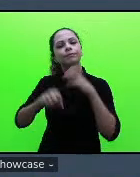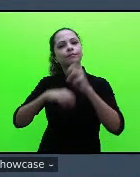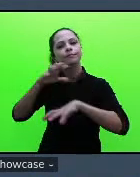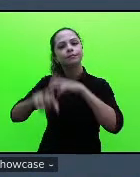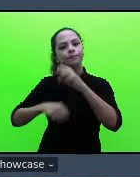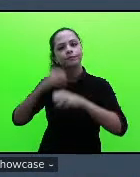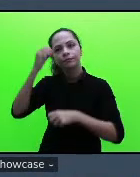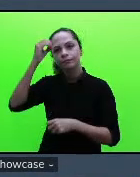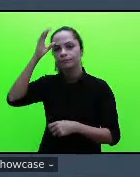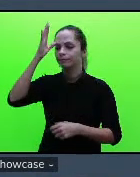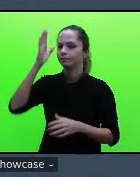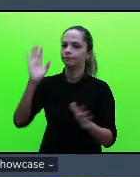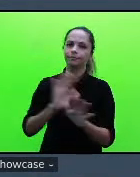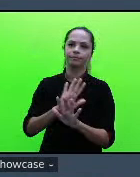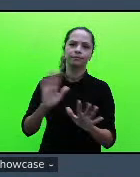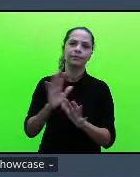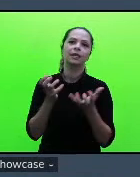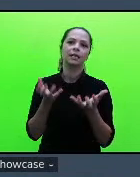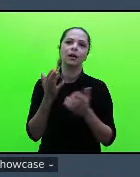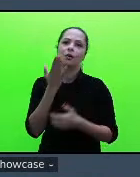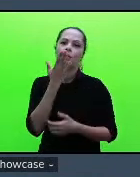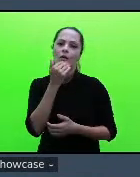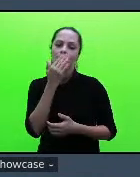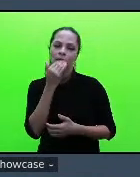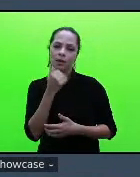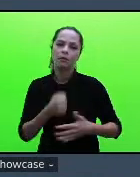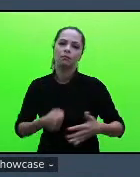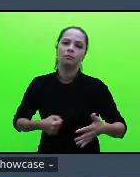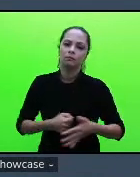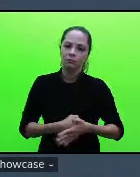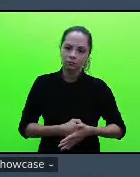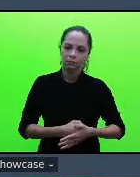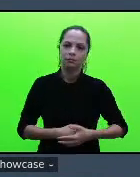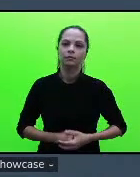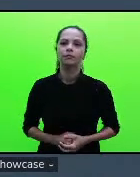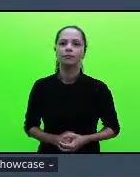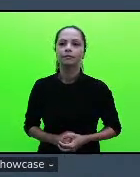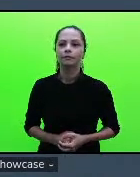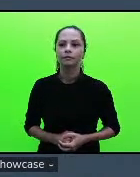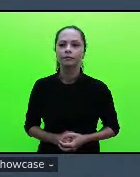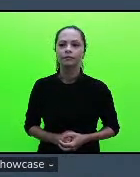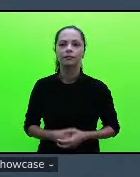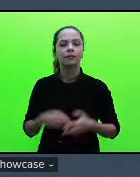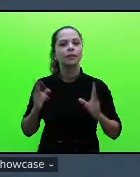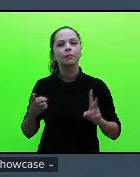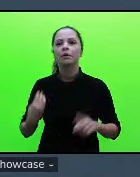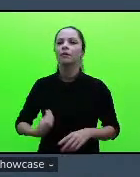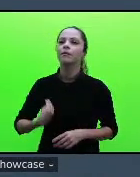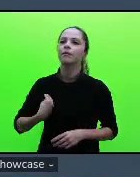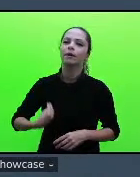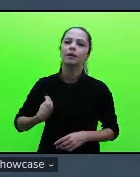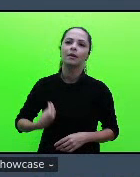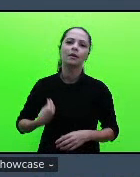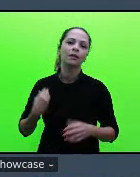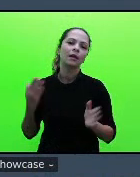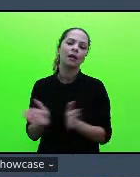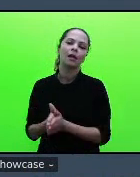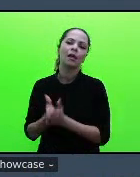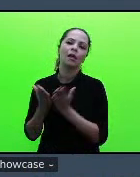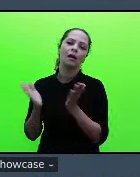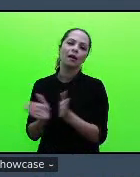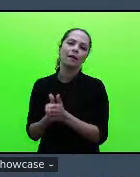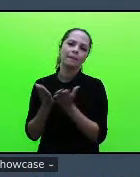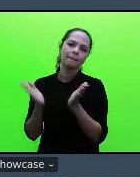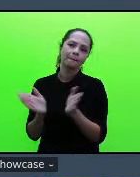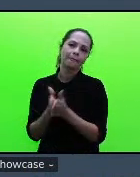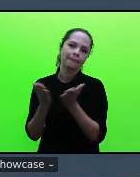comer se alimentar e aí ela vive na miséria em tudo e aí ela só consegue